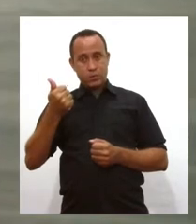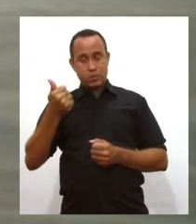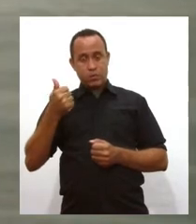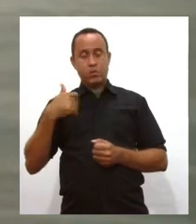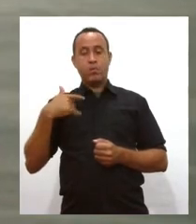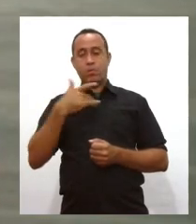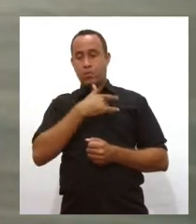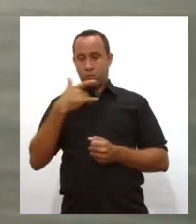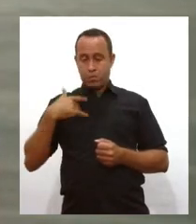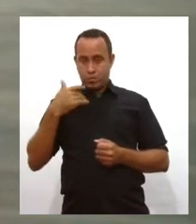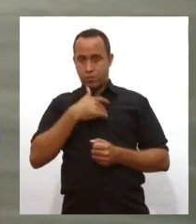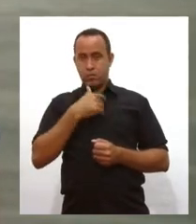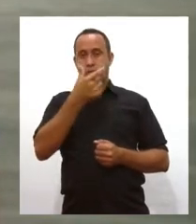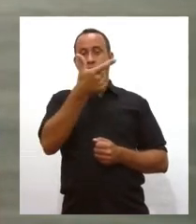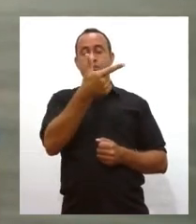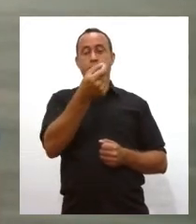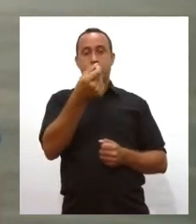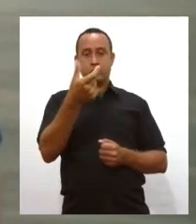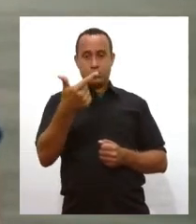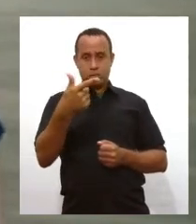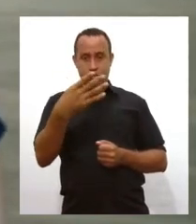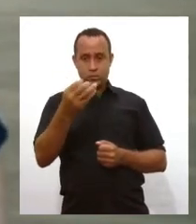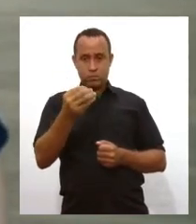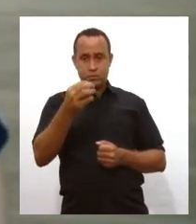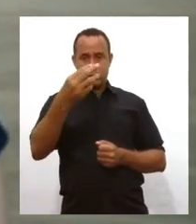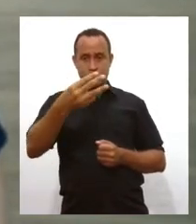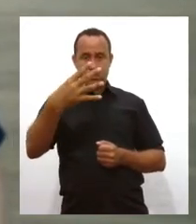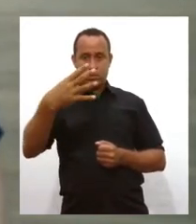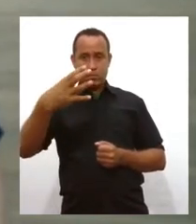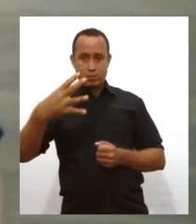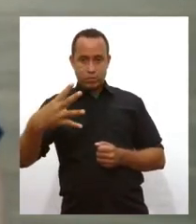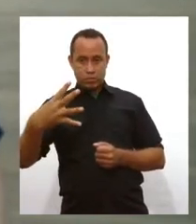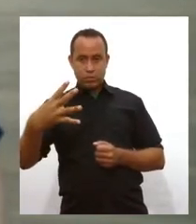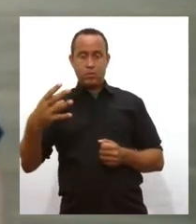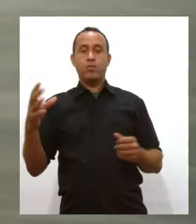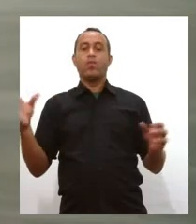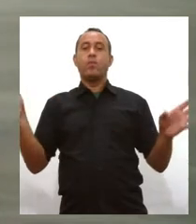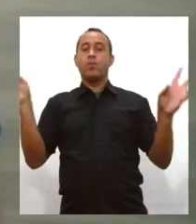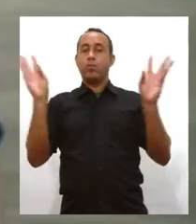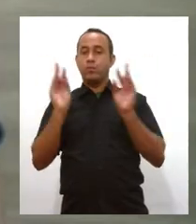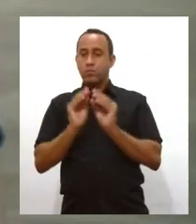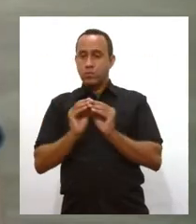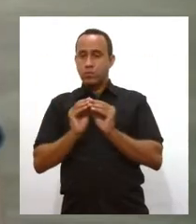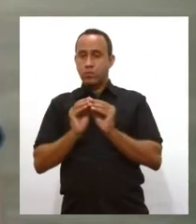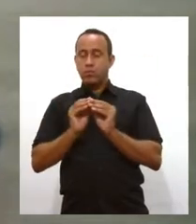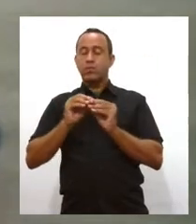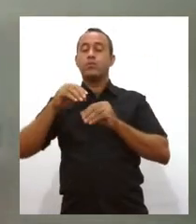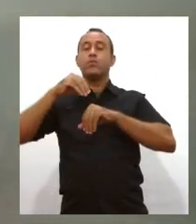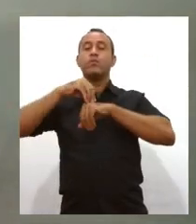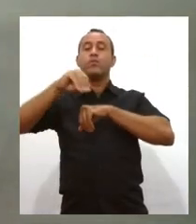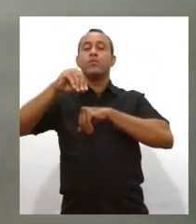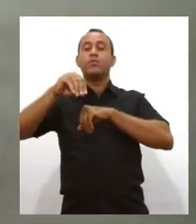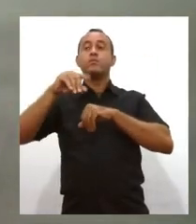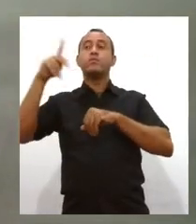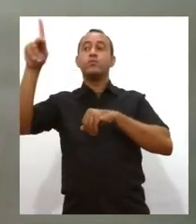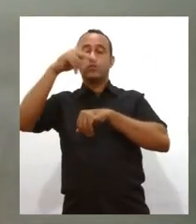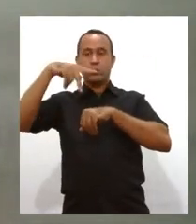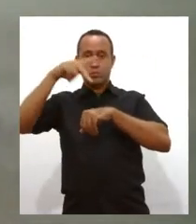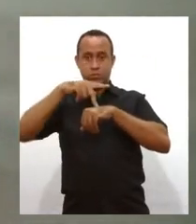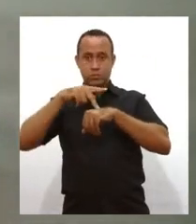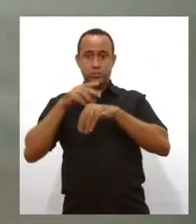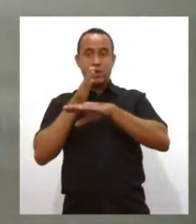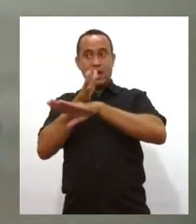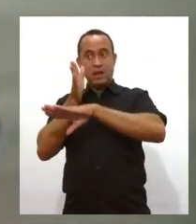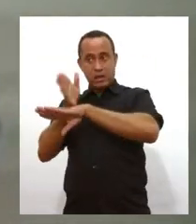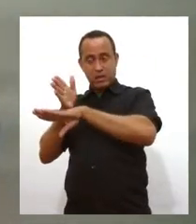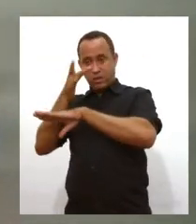.634. E vamos fechar com uma notícia internacional. A entrada de brasileiros